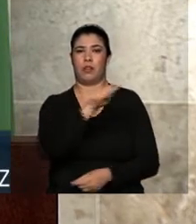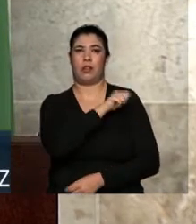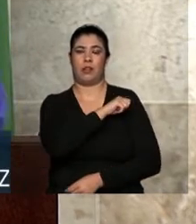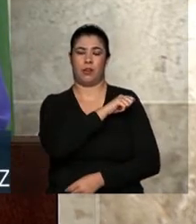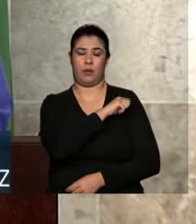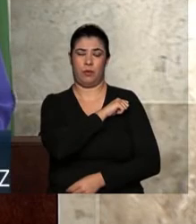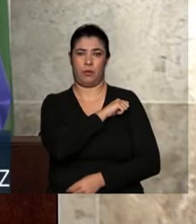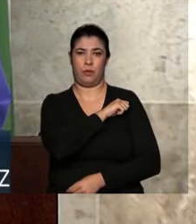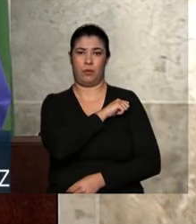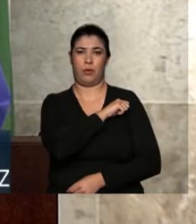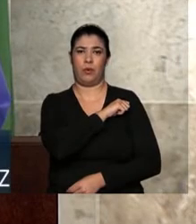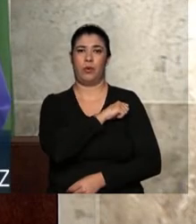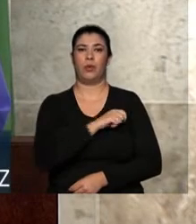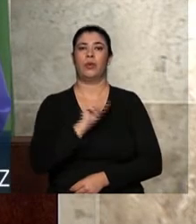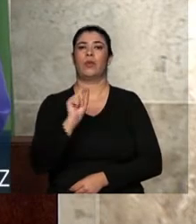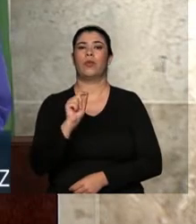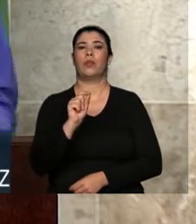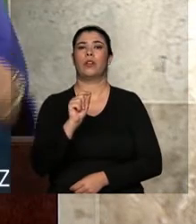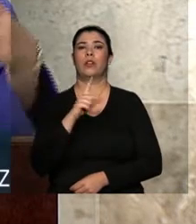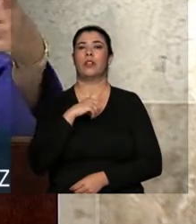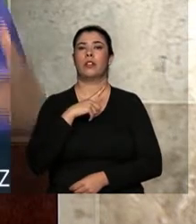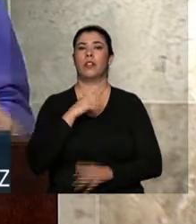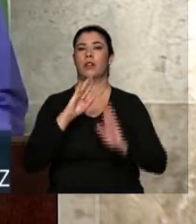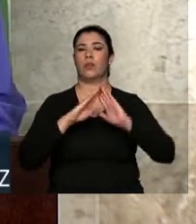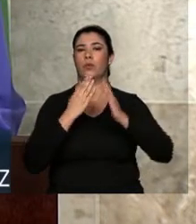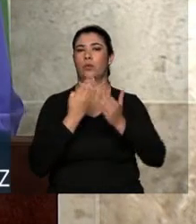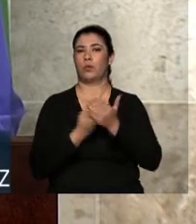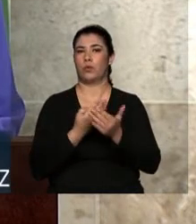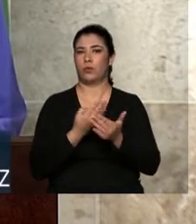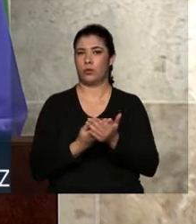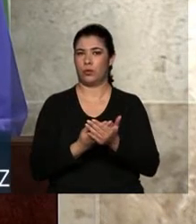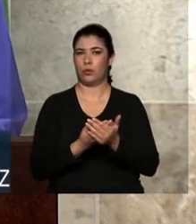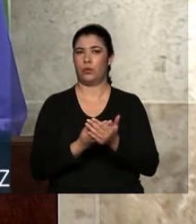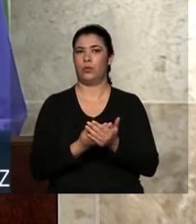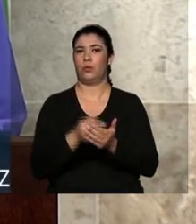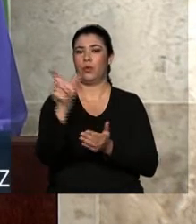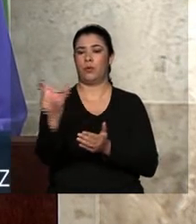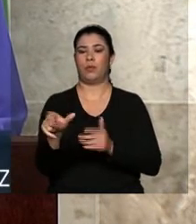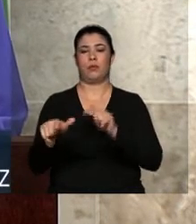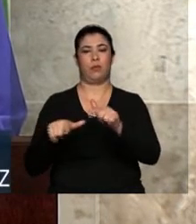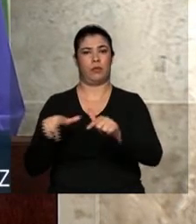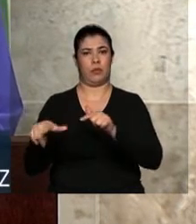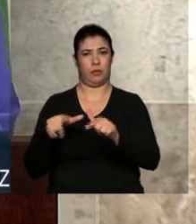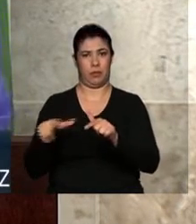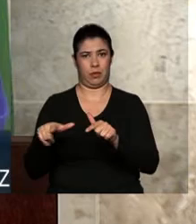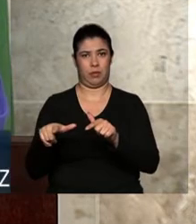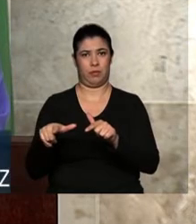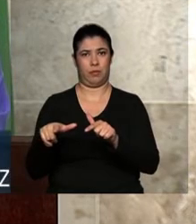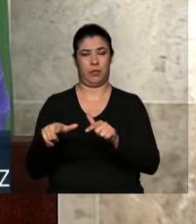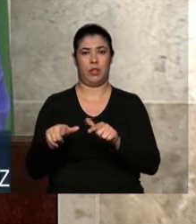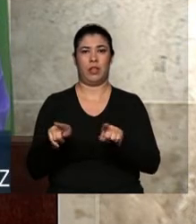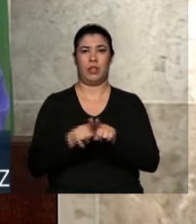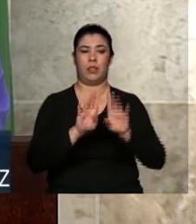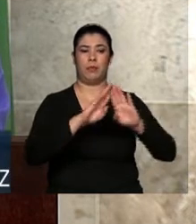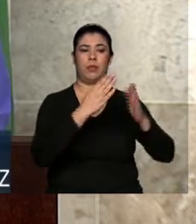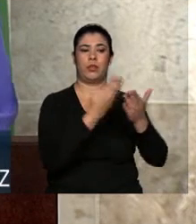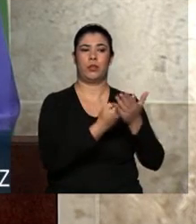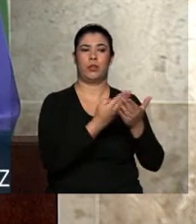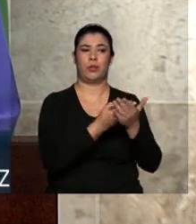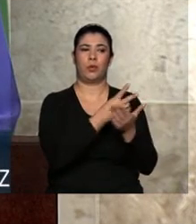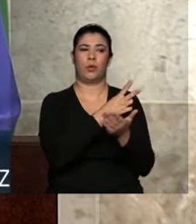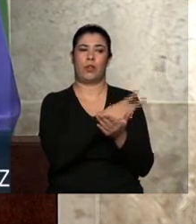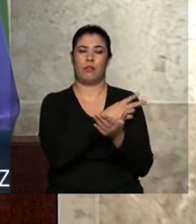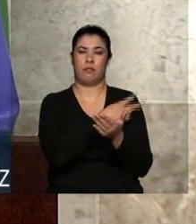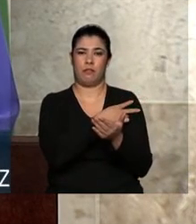sistema de ensino para o trabalhador como também para as escolas de ensino